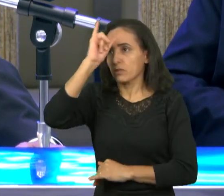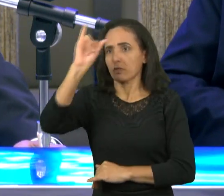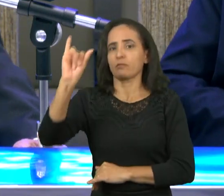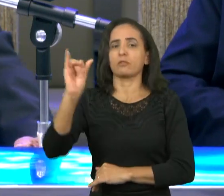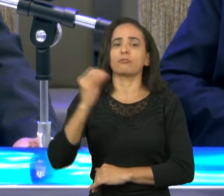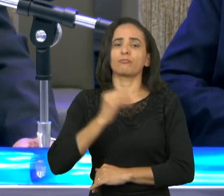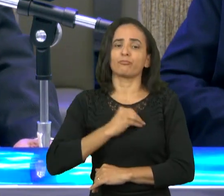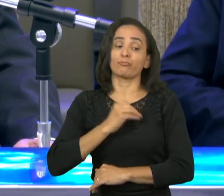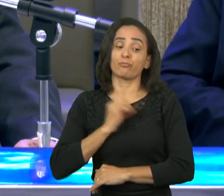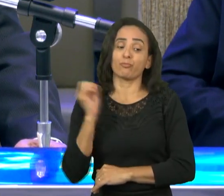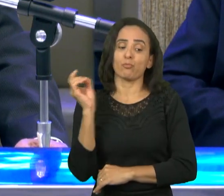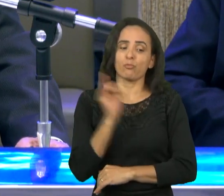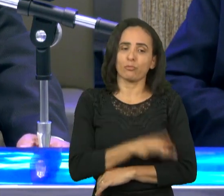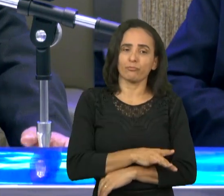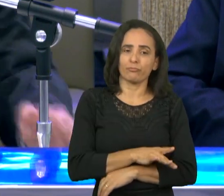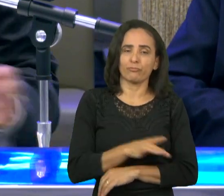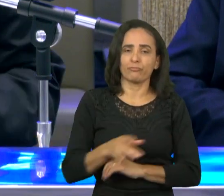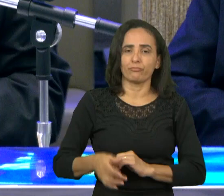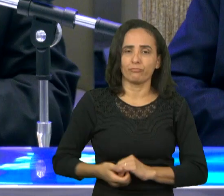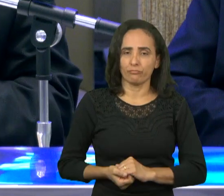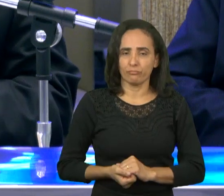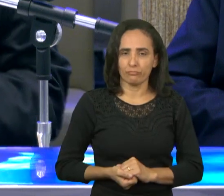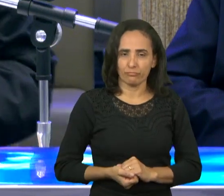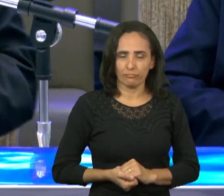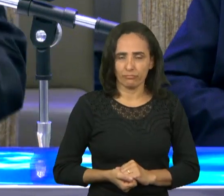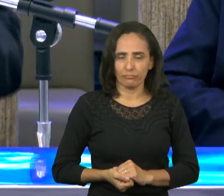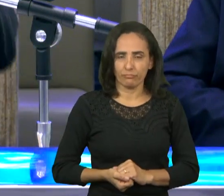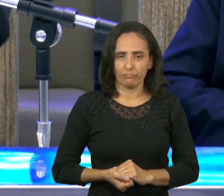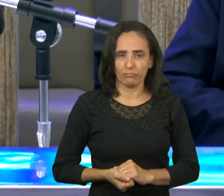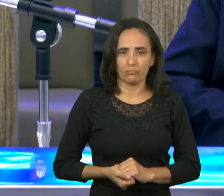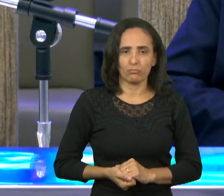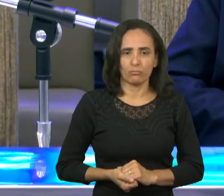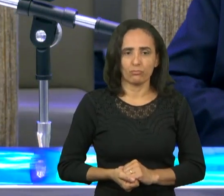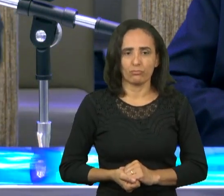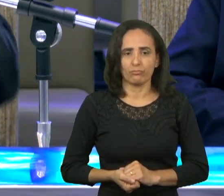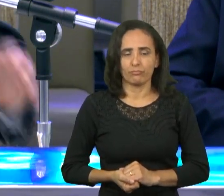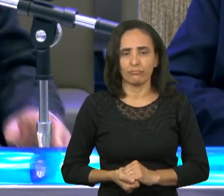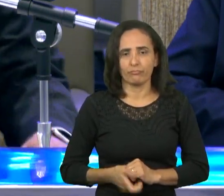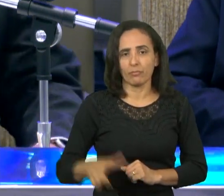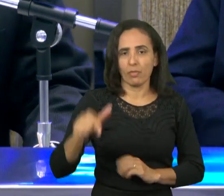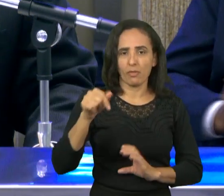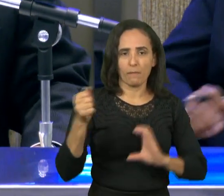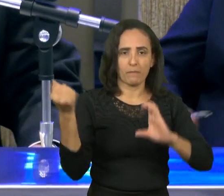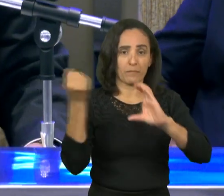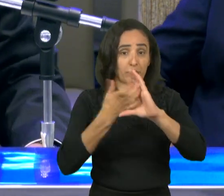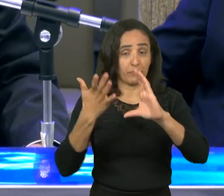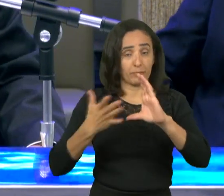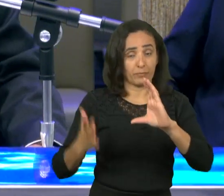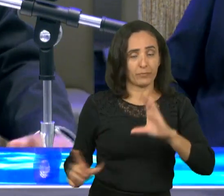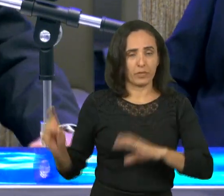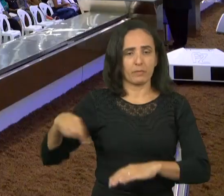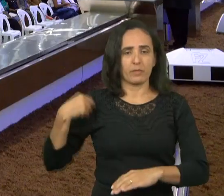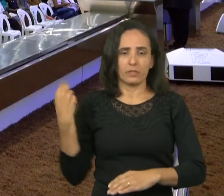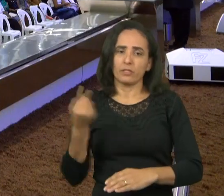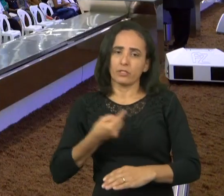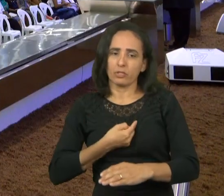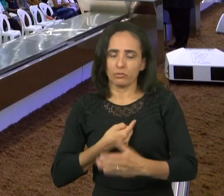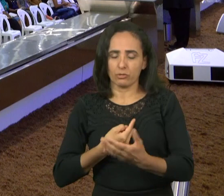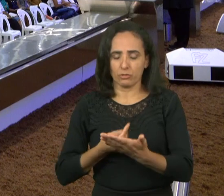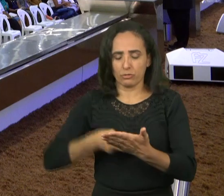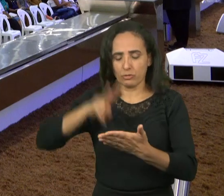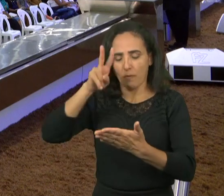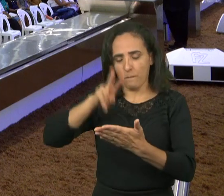nome do Senhor. é? Então sete características que nós vemos na vida de Enoque